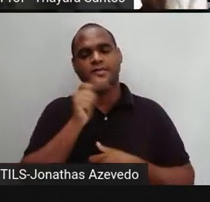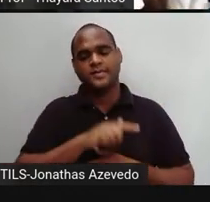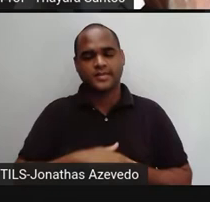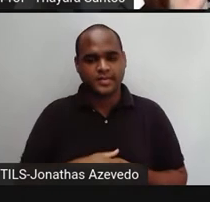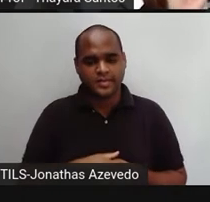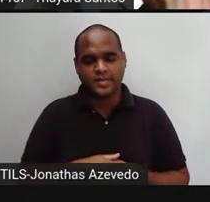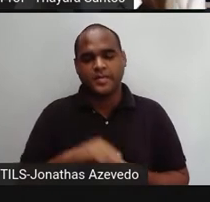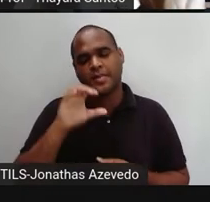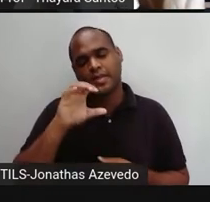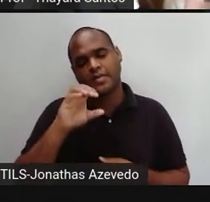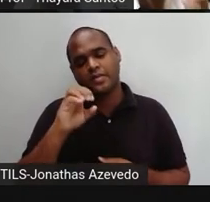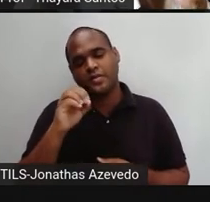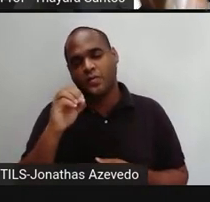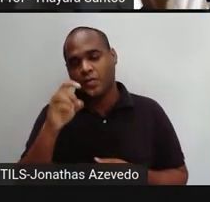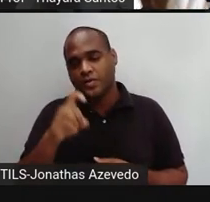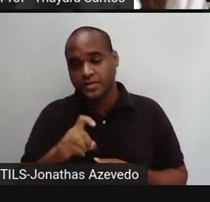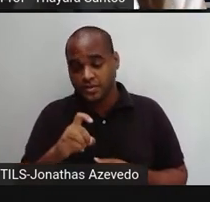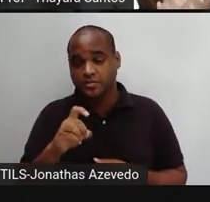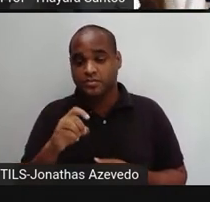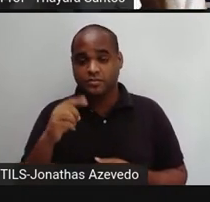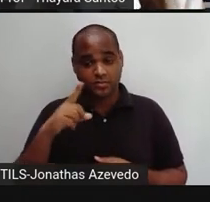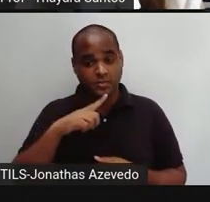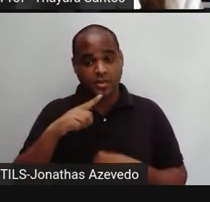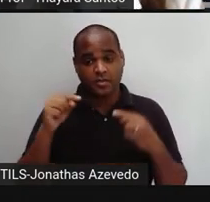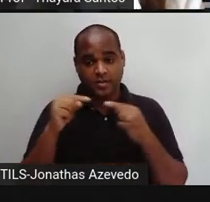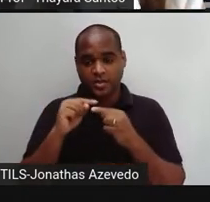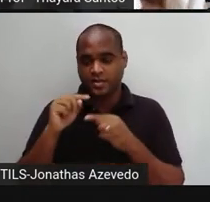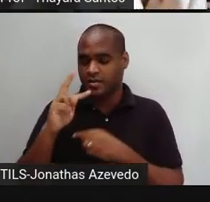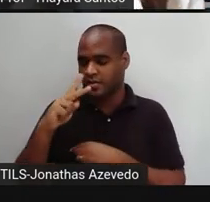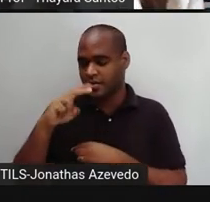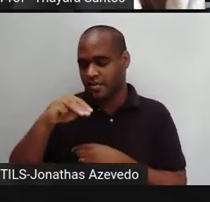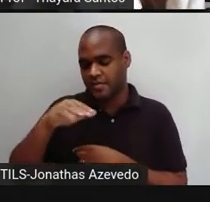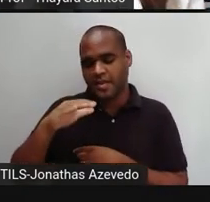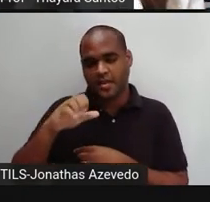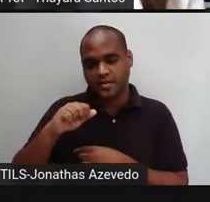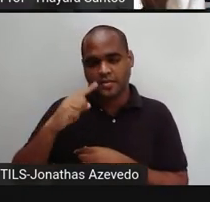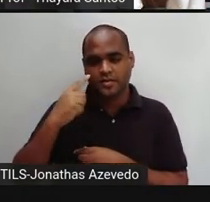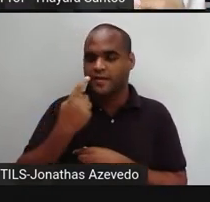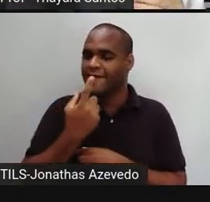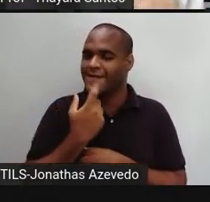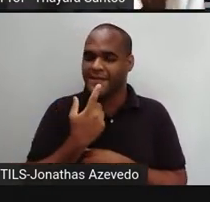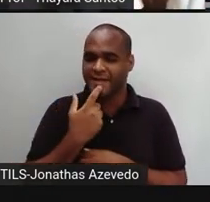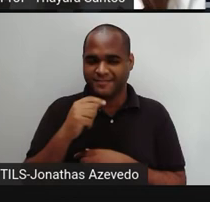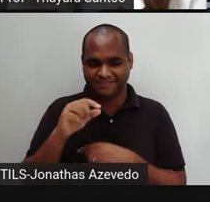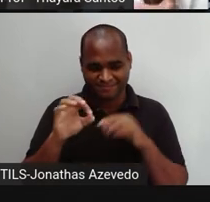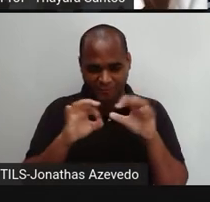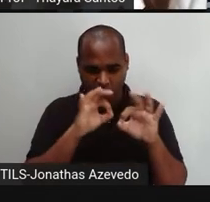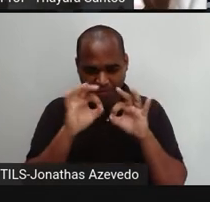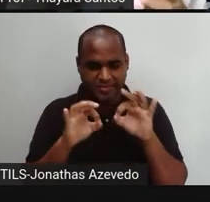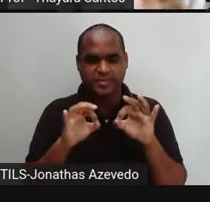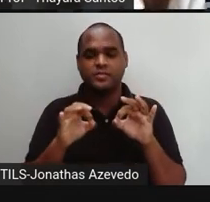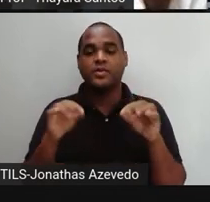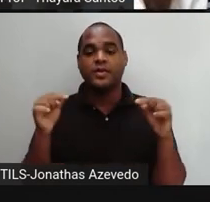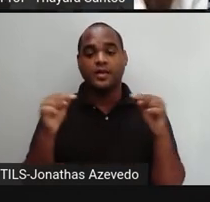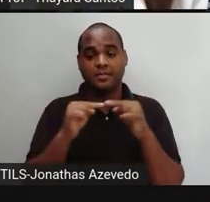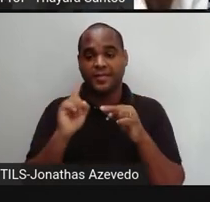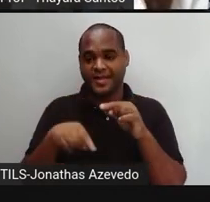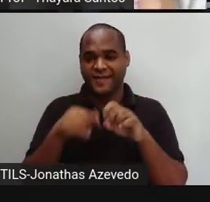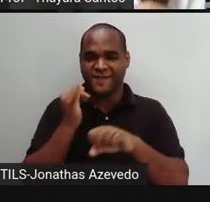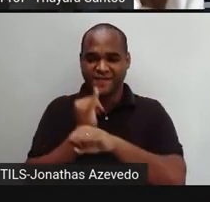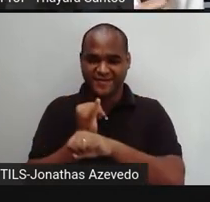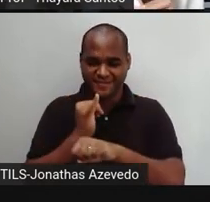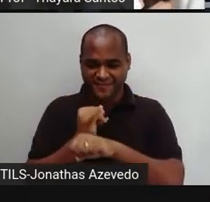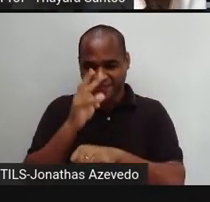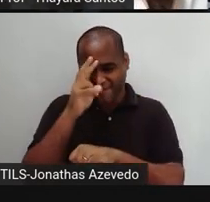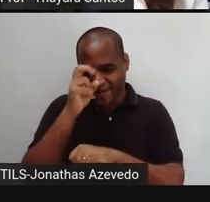oxigênio quem transporta são as hemácias que também são chamadas de glóbulos vermelhos. A hemácia ela tem o ferro e é o ferro